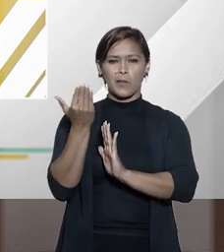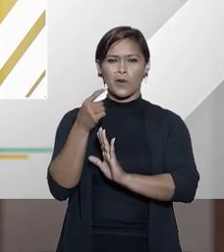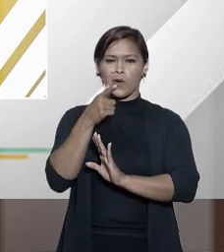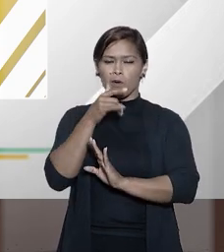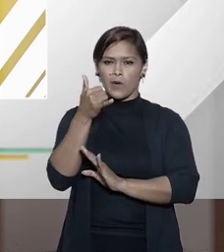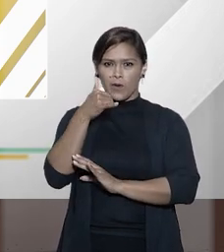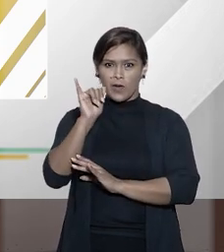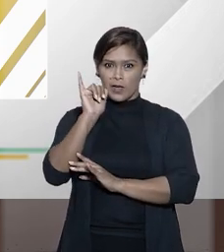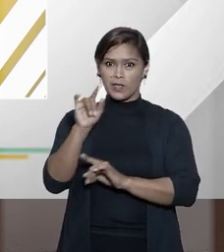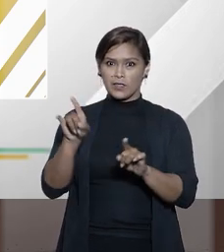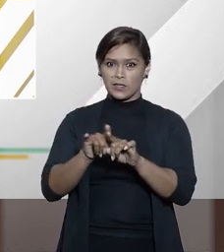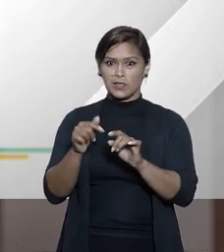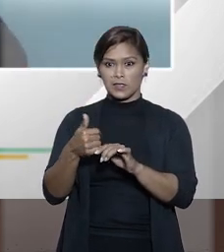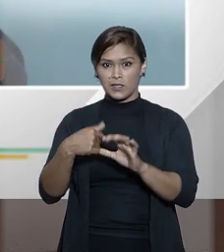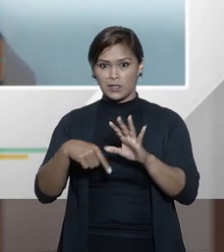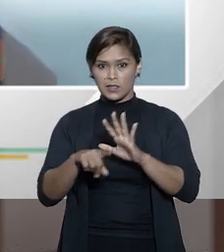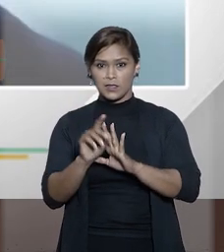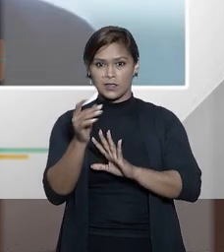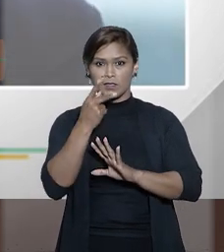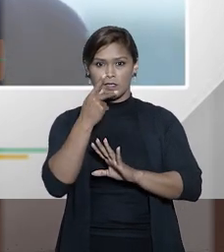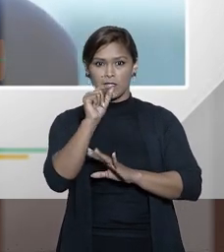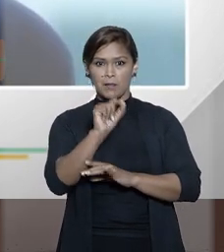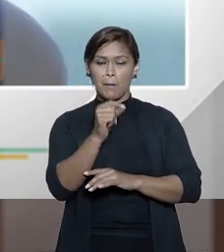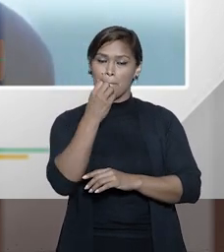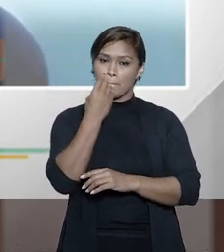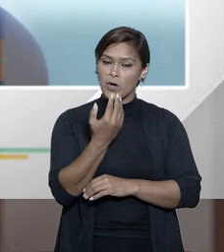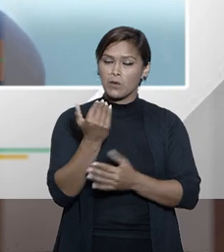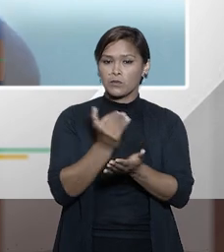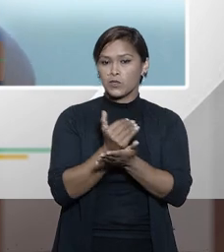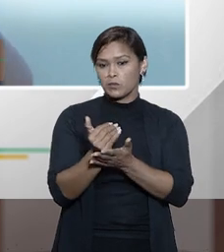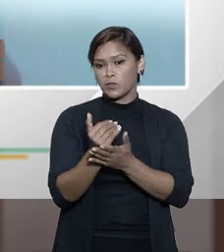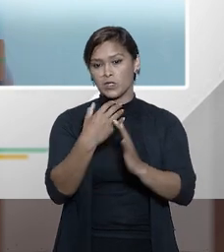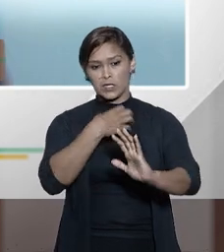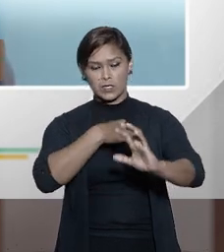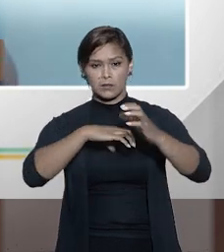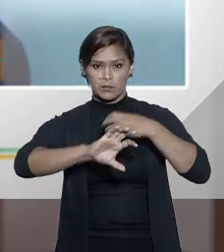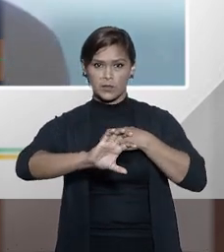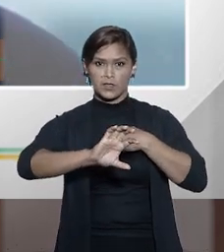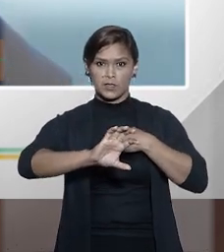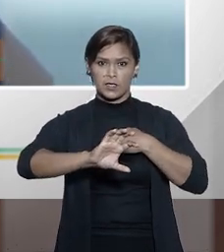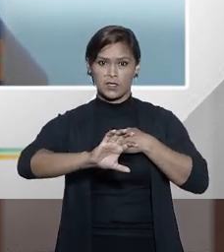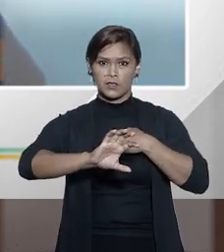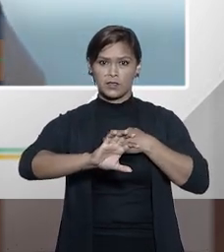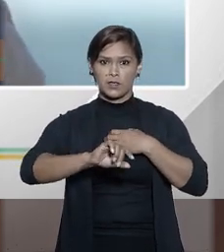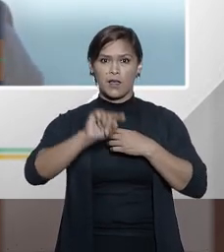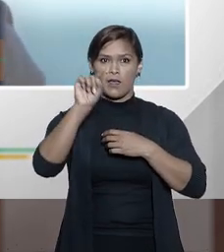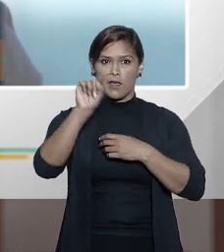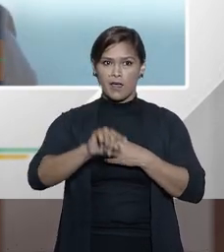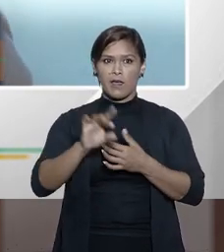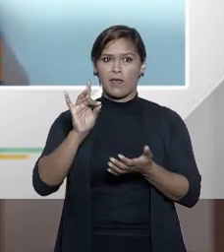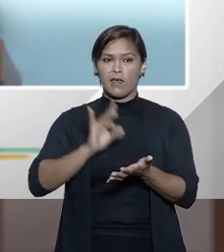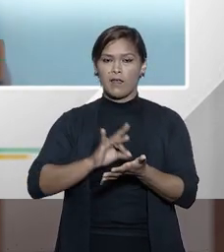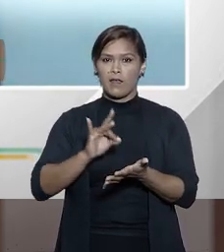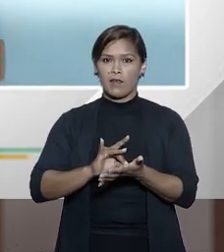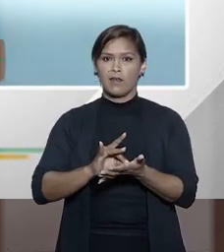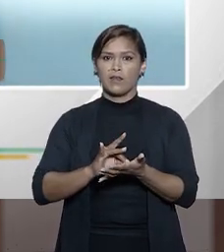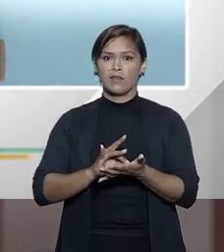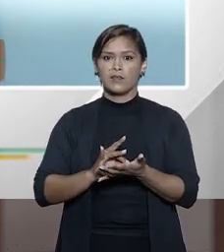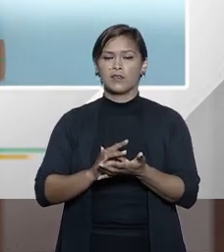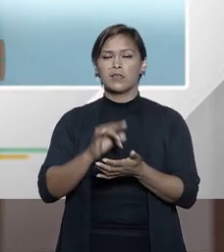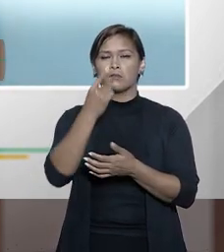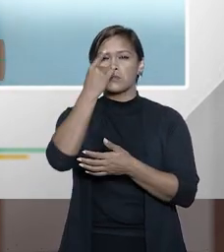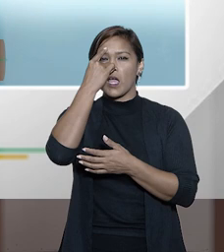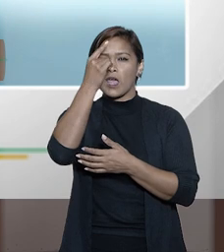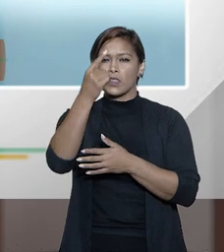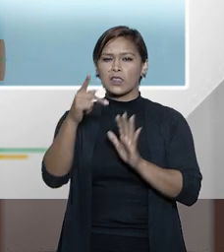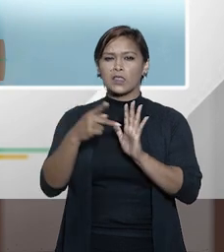tempo bom o princípio da reciprocidade é essa essa